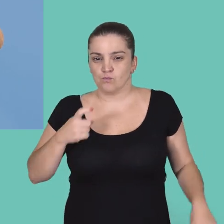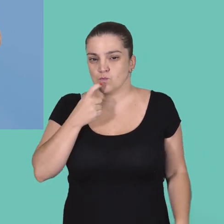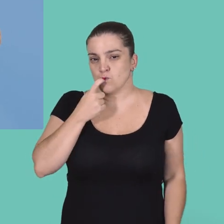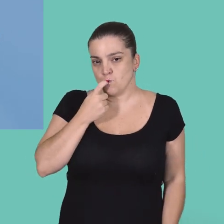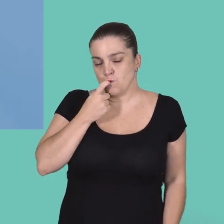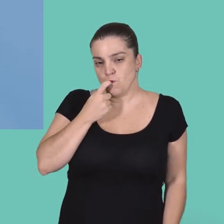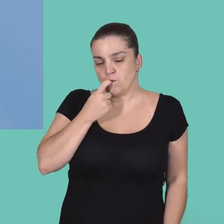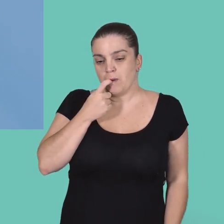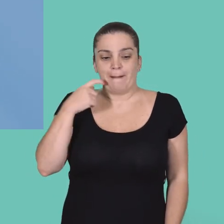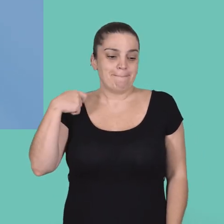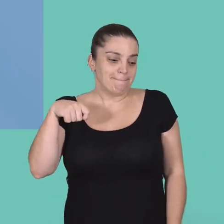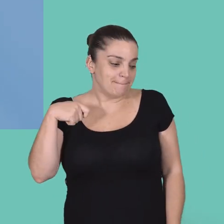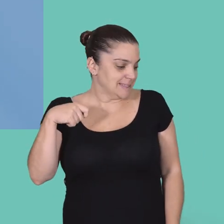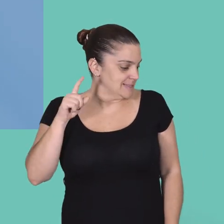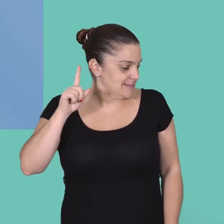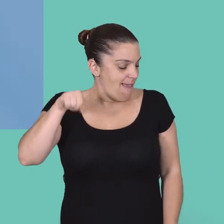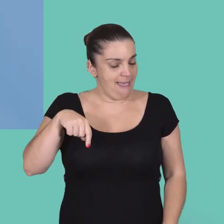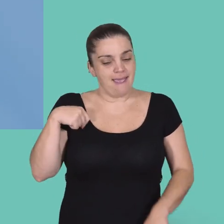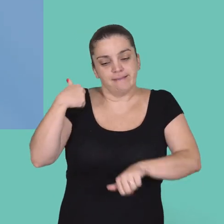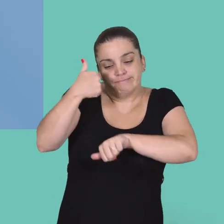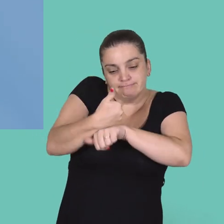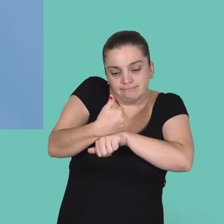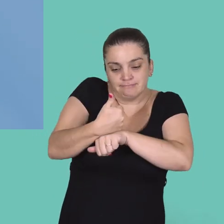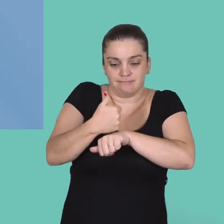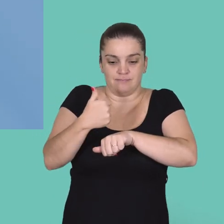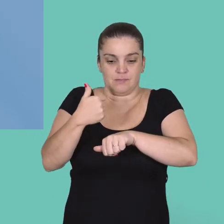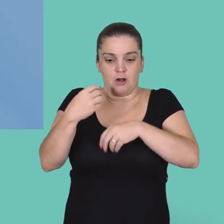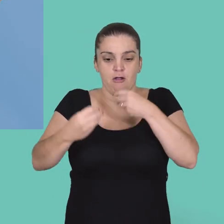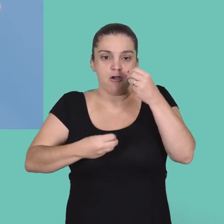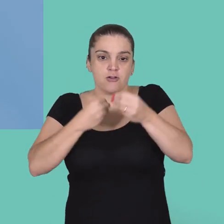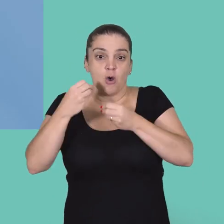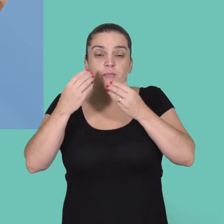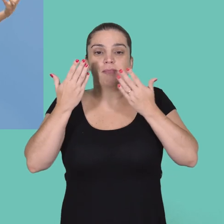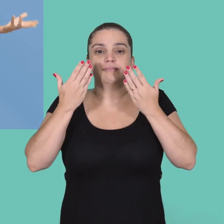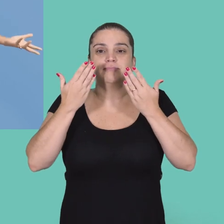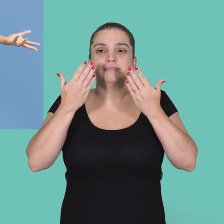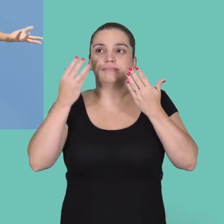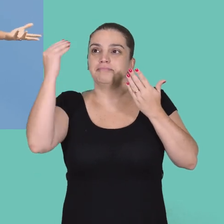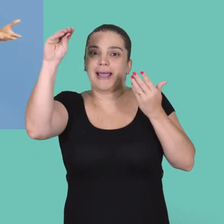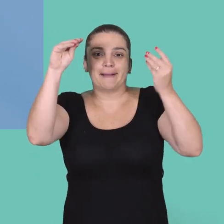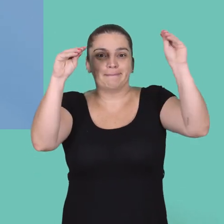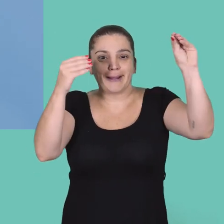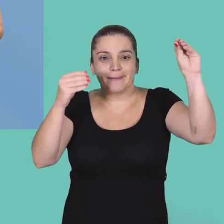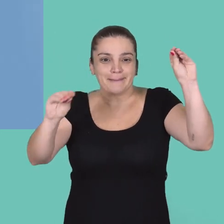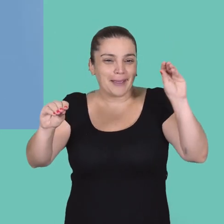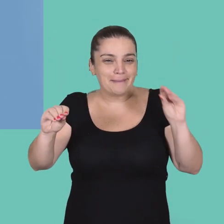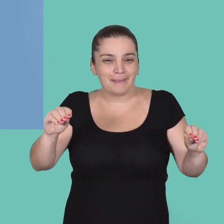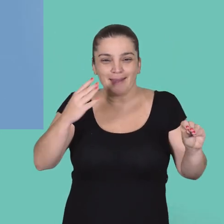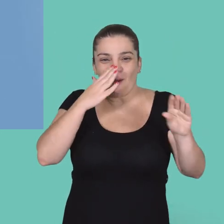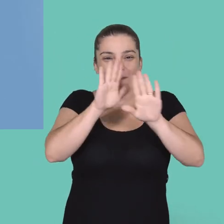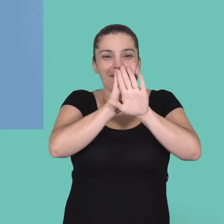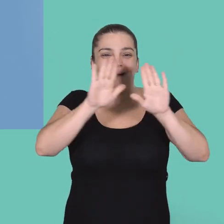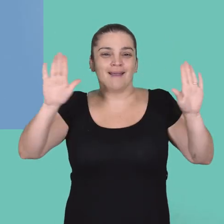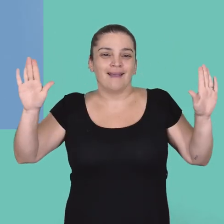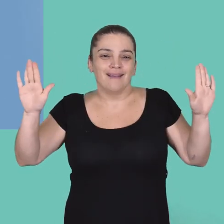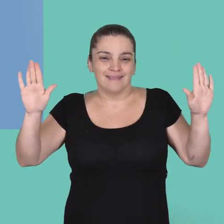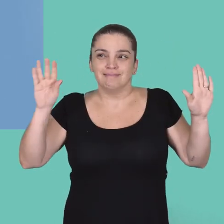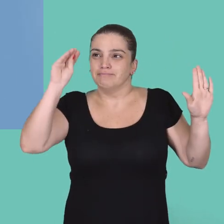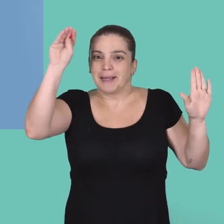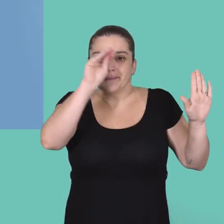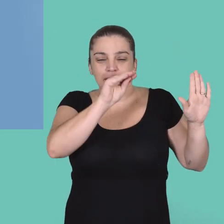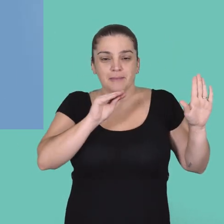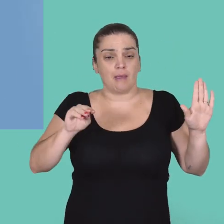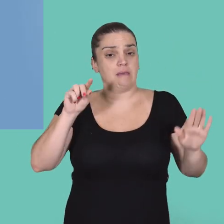vai lá e tem que colocar, digamos, limpar a parede. Então, é um jogo para uma criança bem novinha. E isso, então, faz